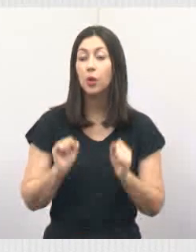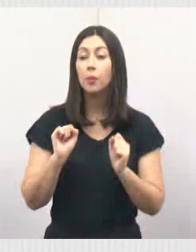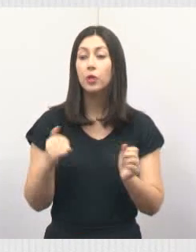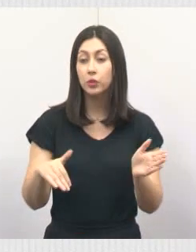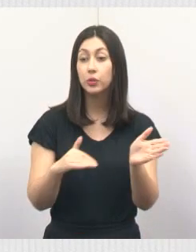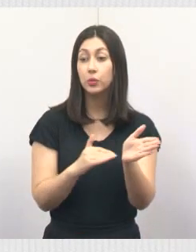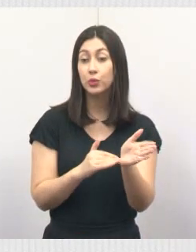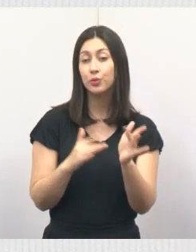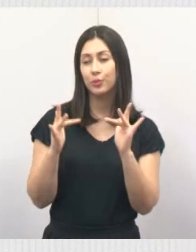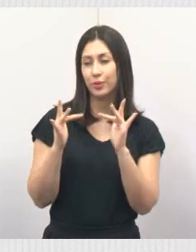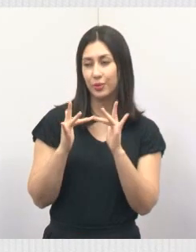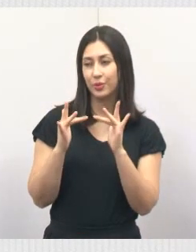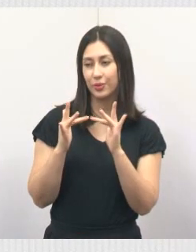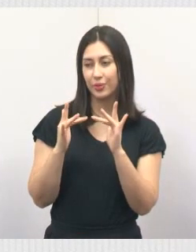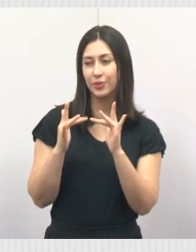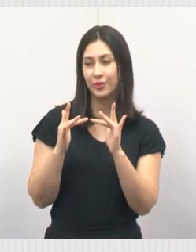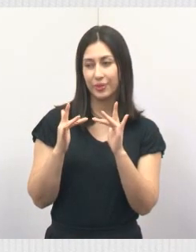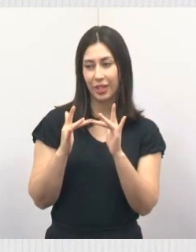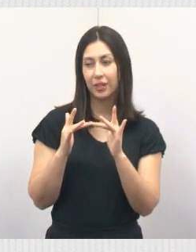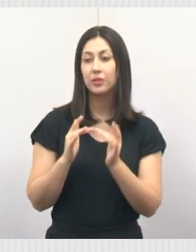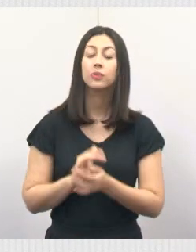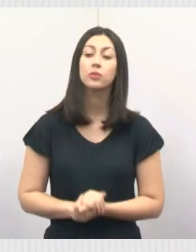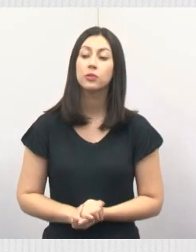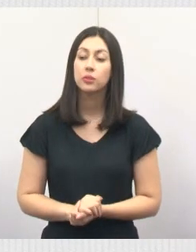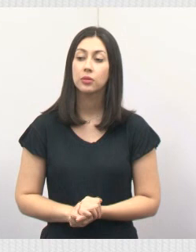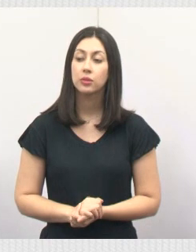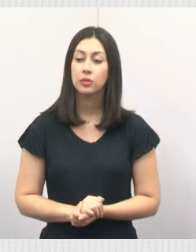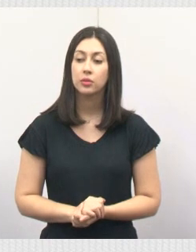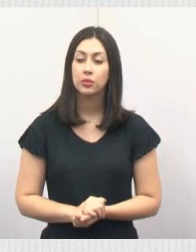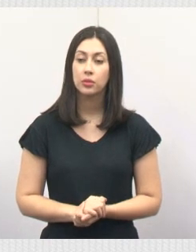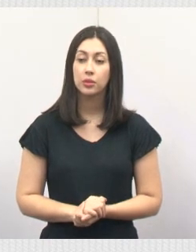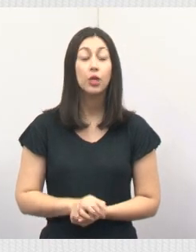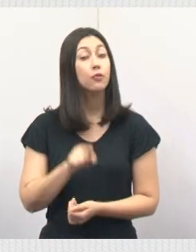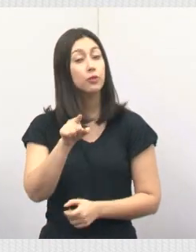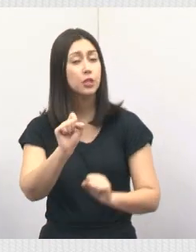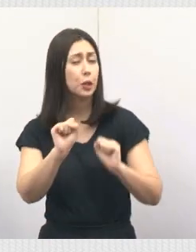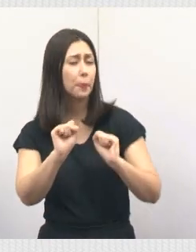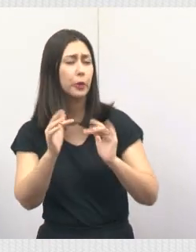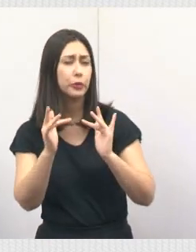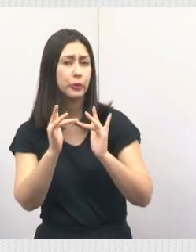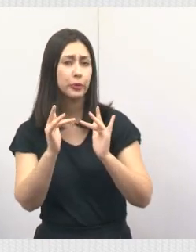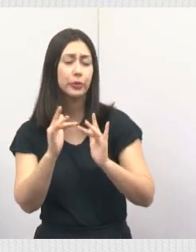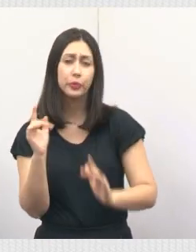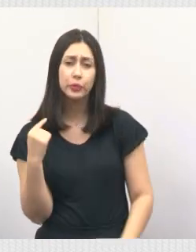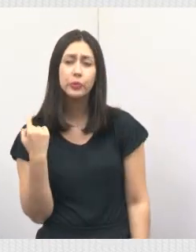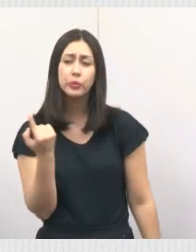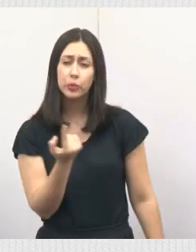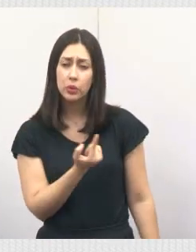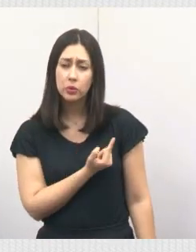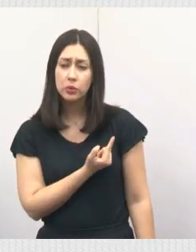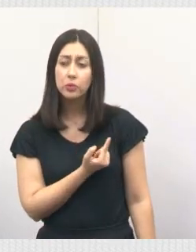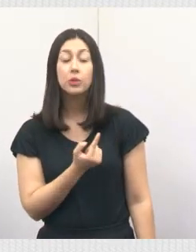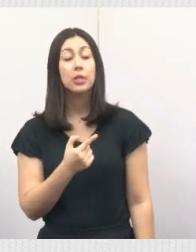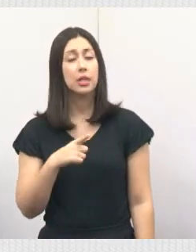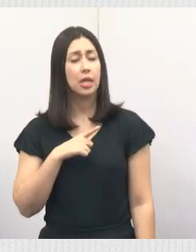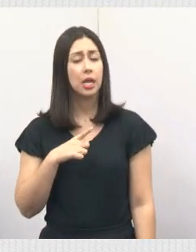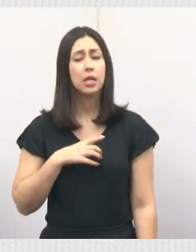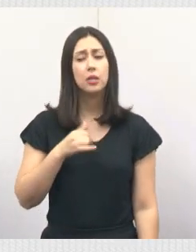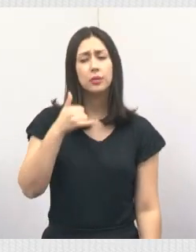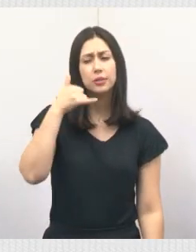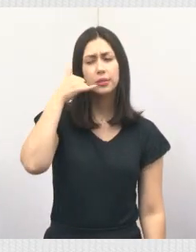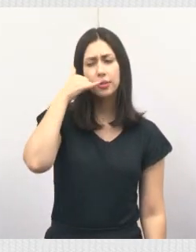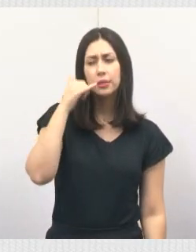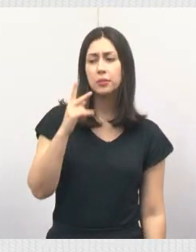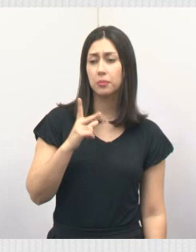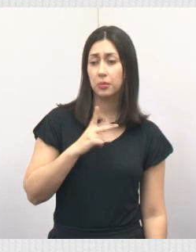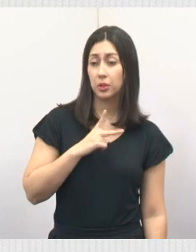colocar o último, que são os nossos contatos. Você pode entrar em contato conosco. Aí é o meu celular, meu celular